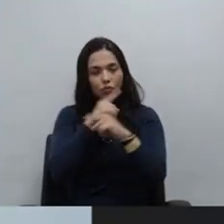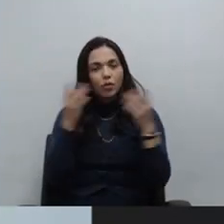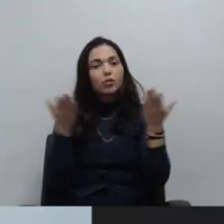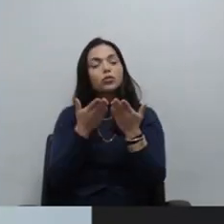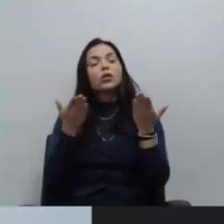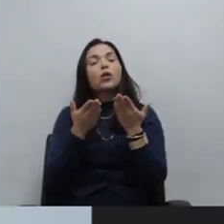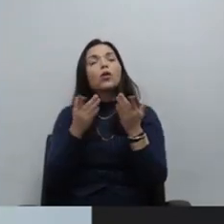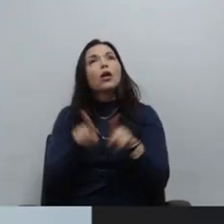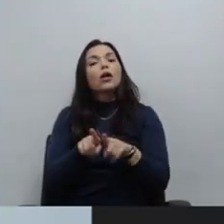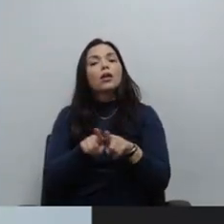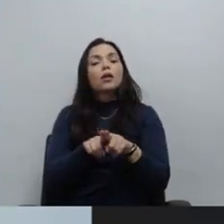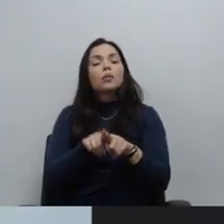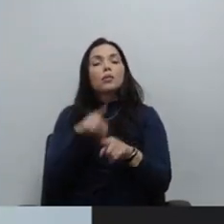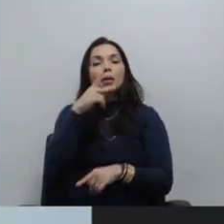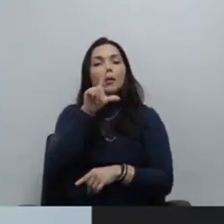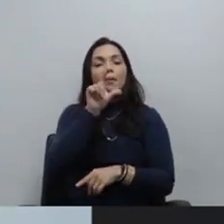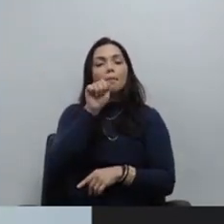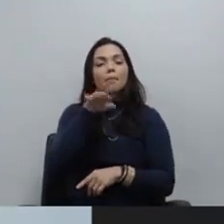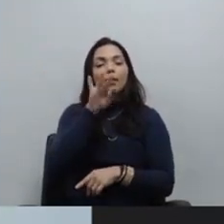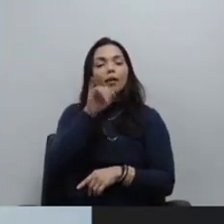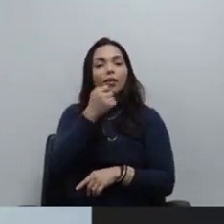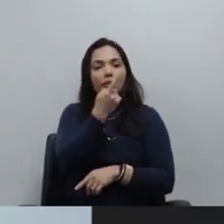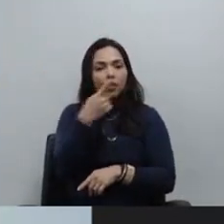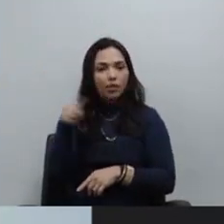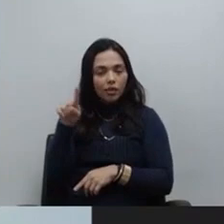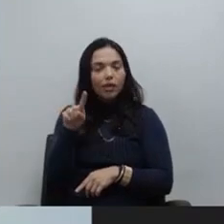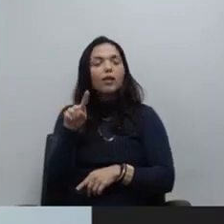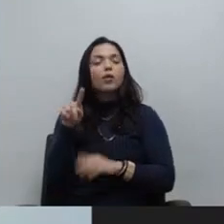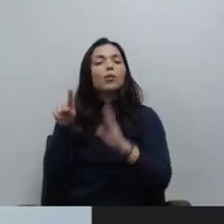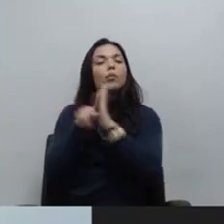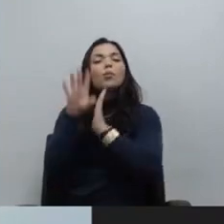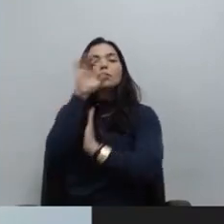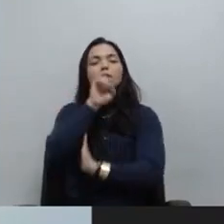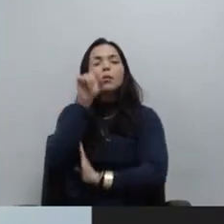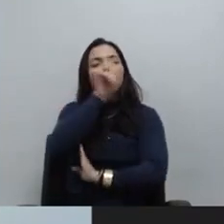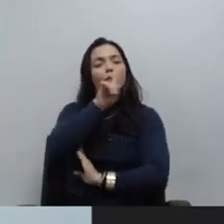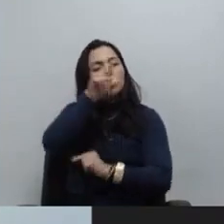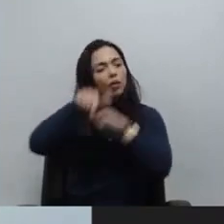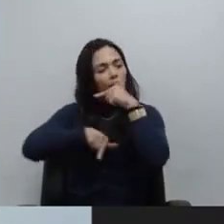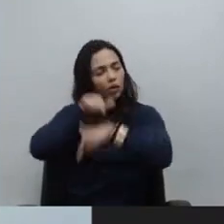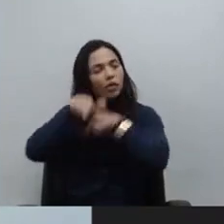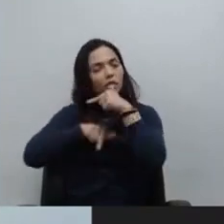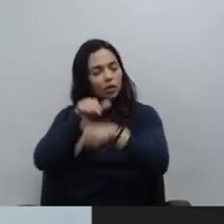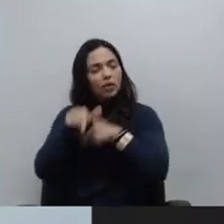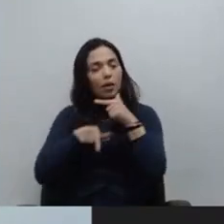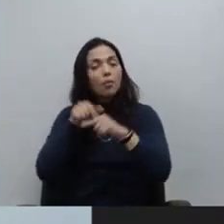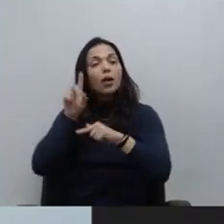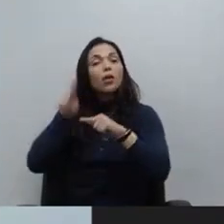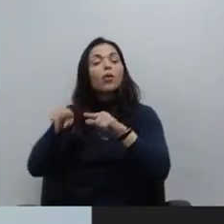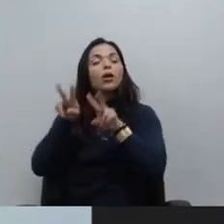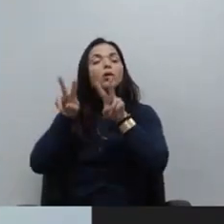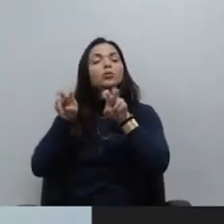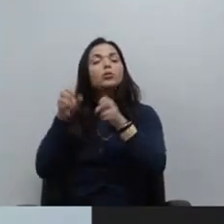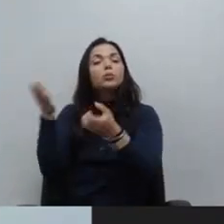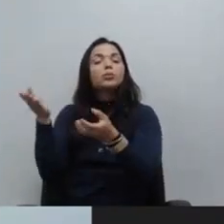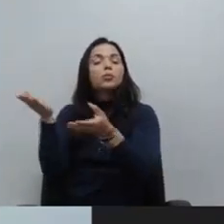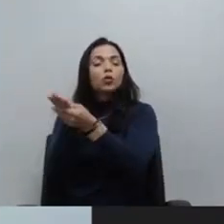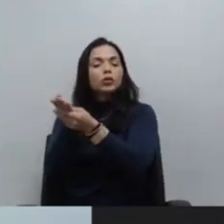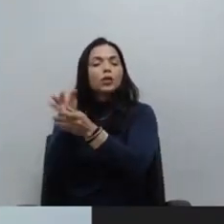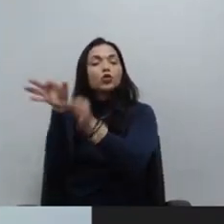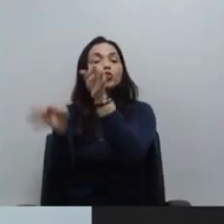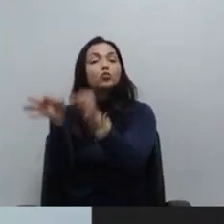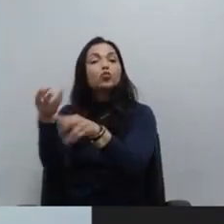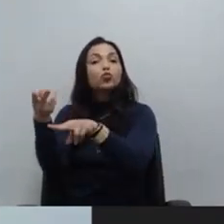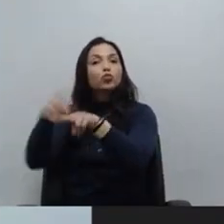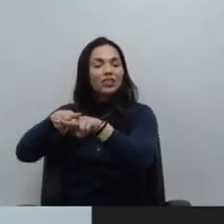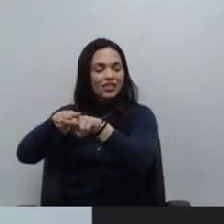plantão judiciário, as atividades realizadas aos finais de semana. Vários colegas do nono concurso me procuraram no decorrer